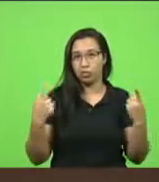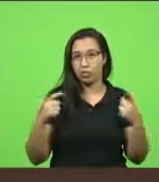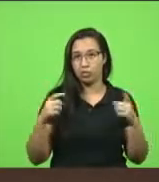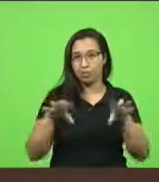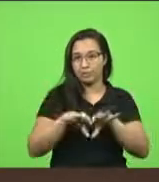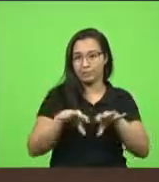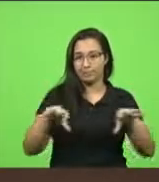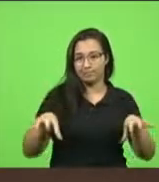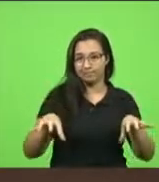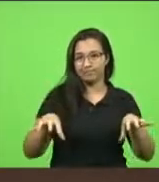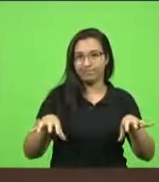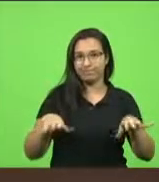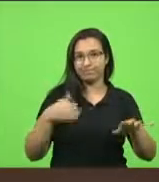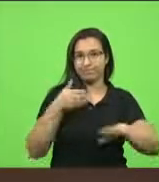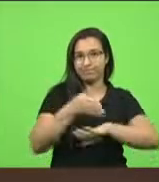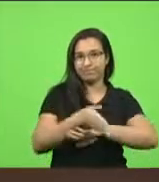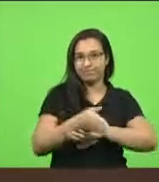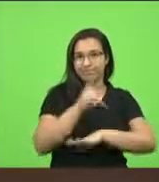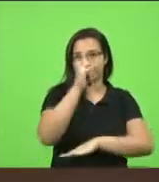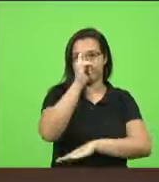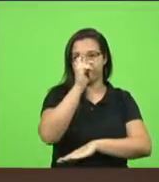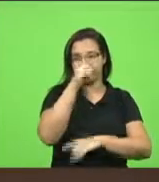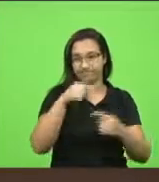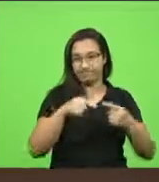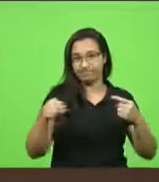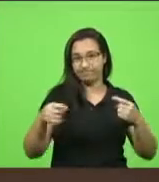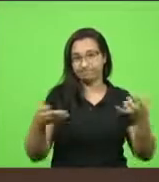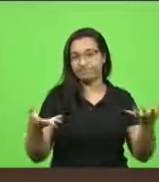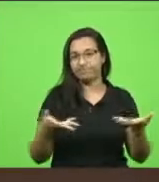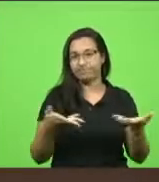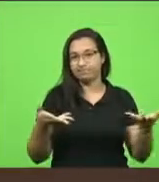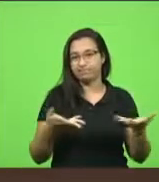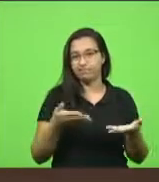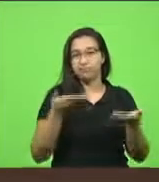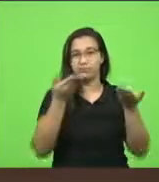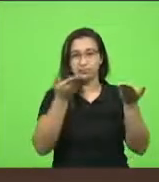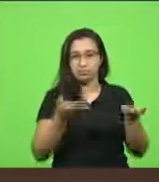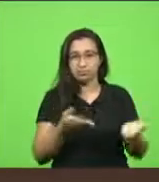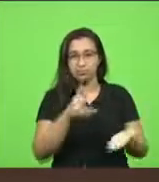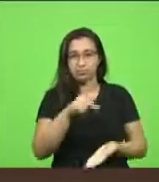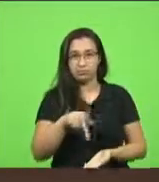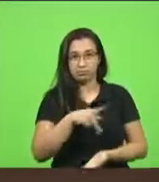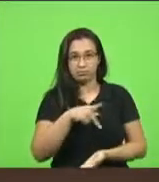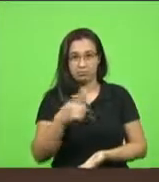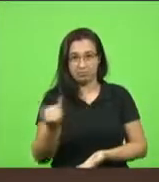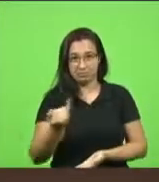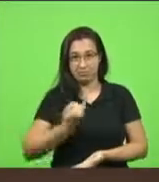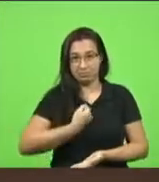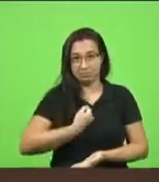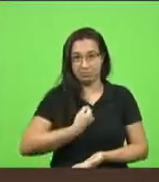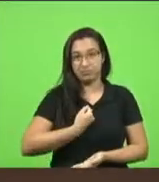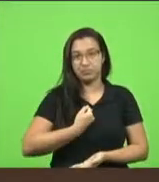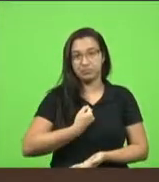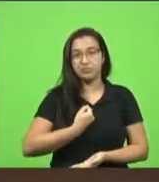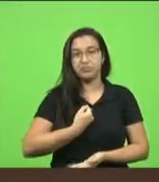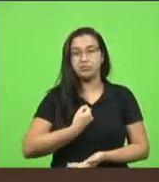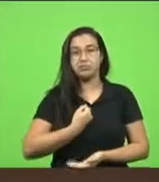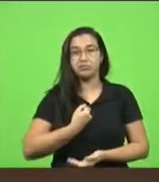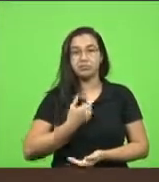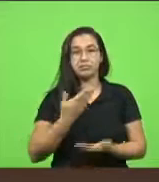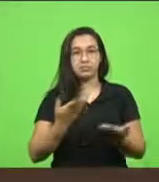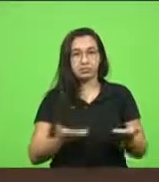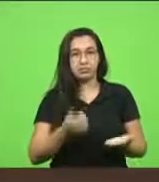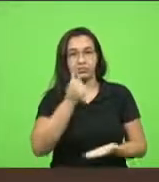do SAMU, para o hospital, essa semana, quando o pastor Jamir me falou. E a irmã Eteovina faleceu